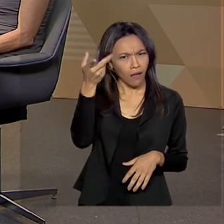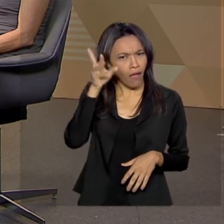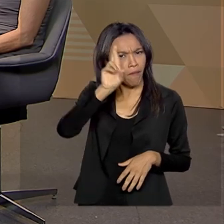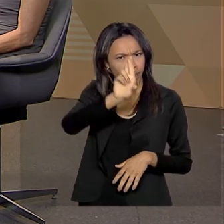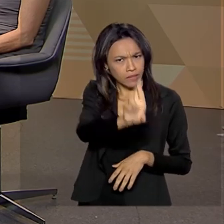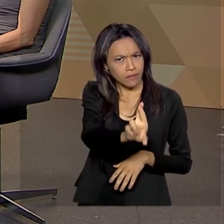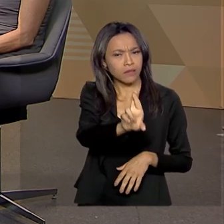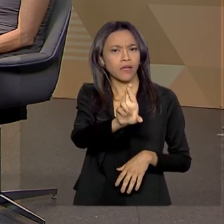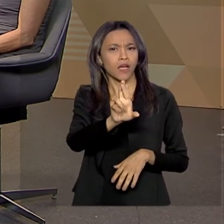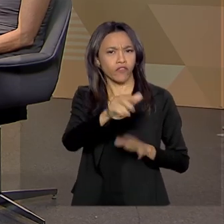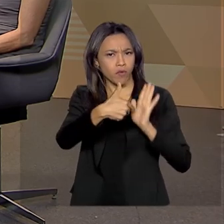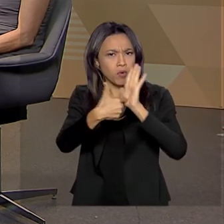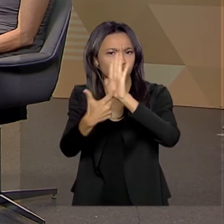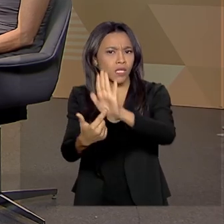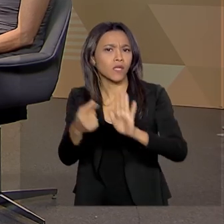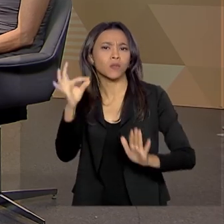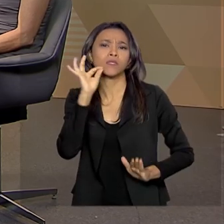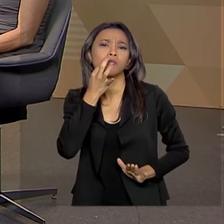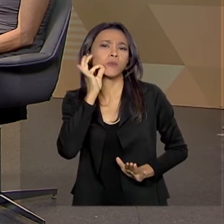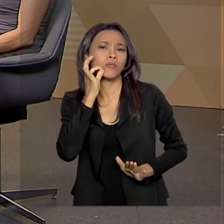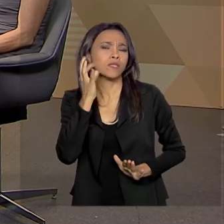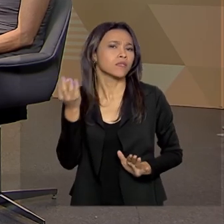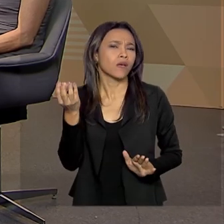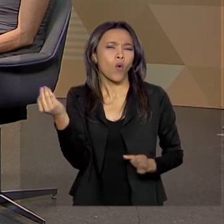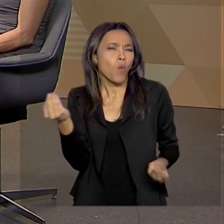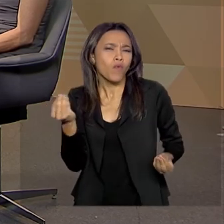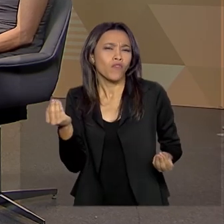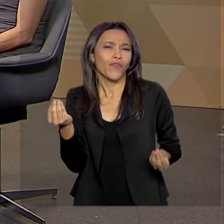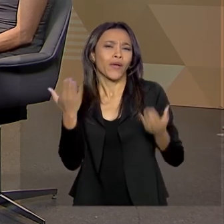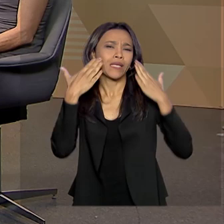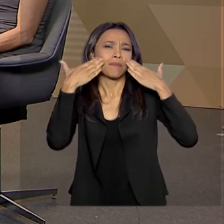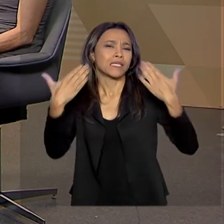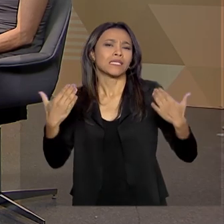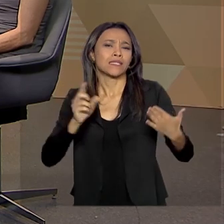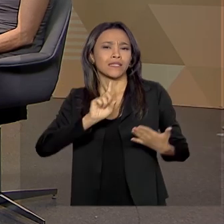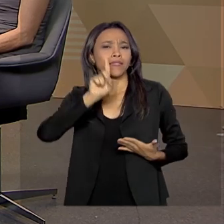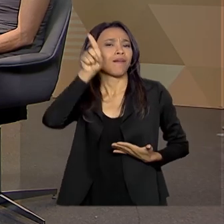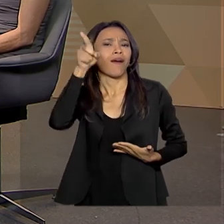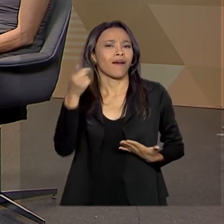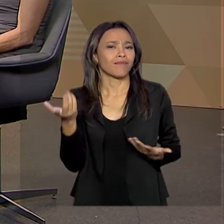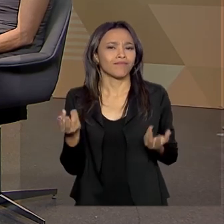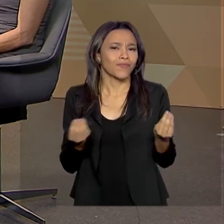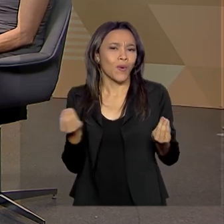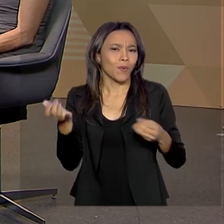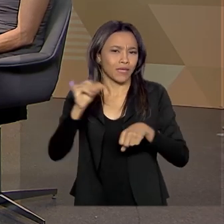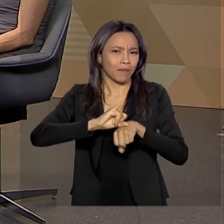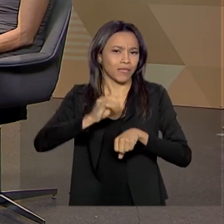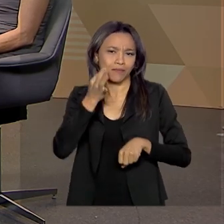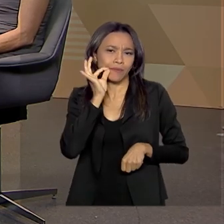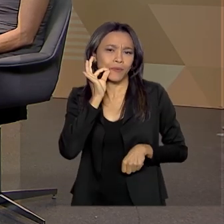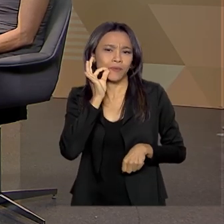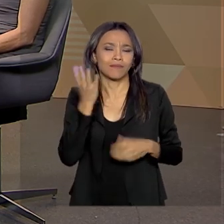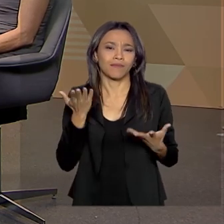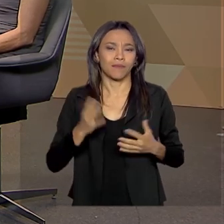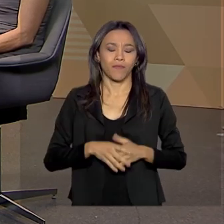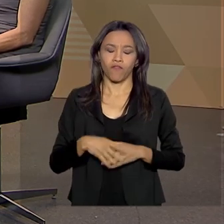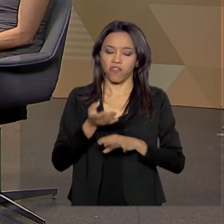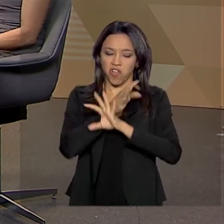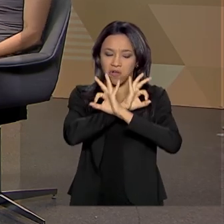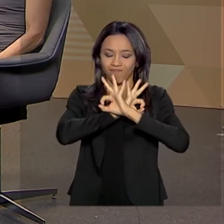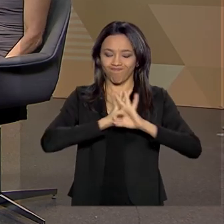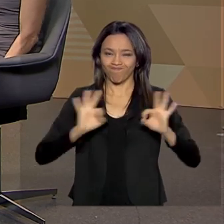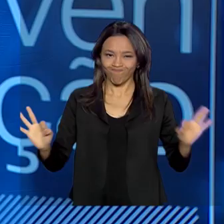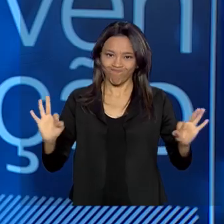mostrado lá em Genebra? Como é que foi essa repercussão lá em Genebra, na Suíça? Foi uma repercussão espetacular.